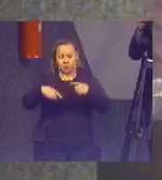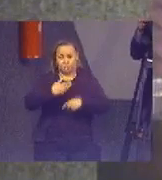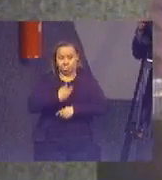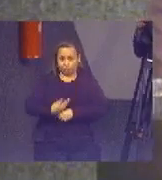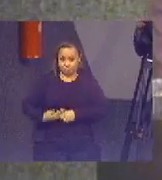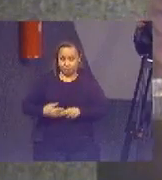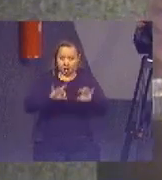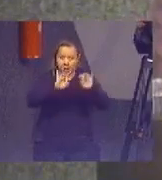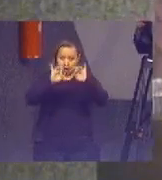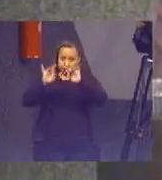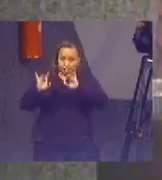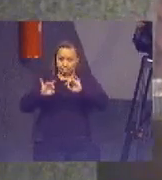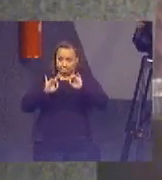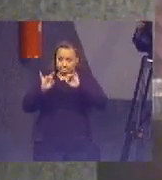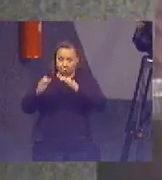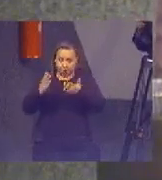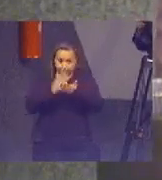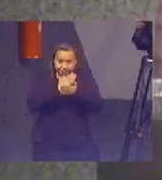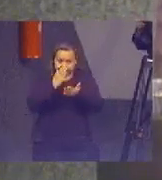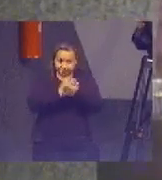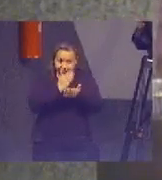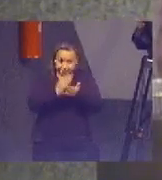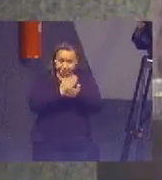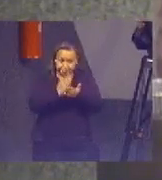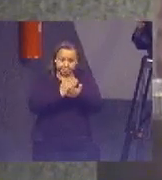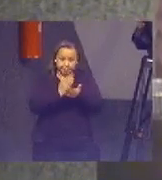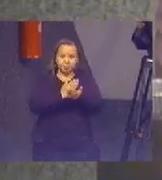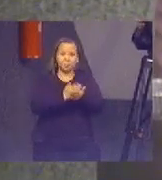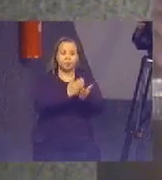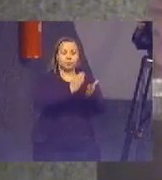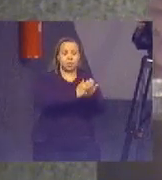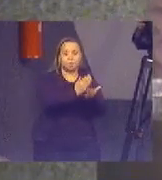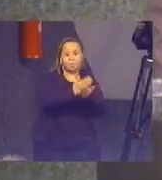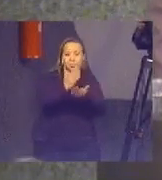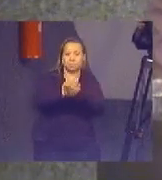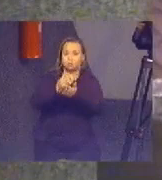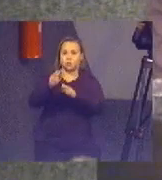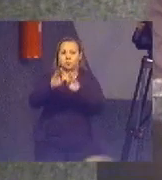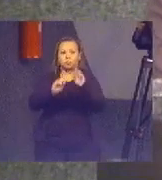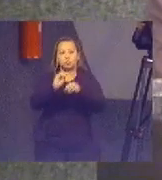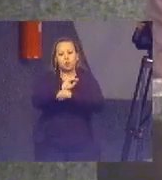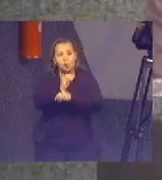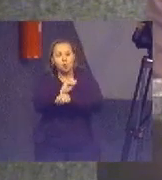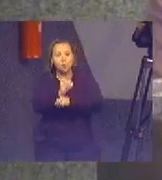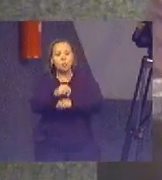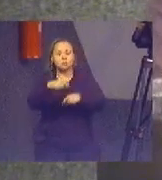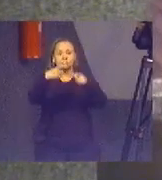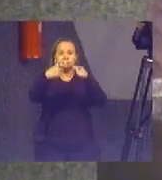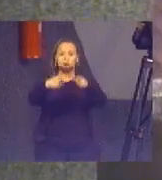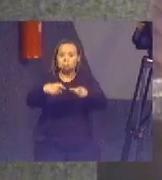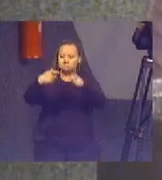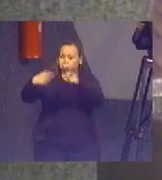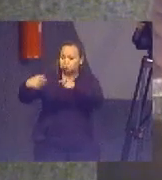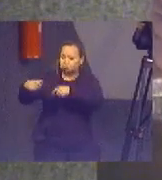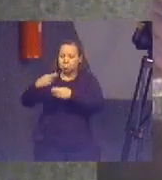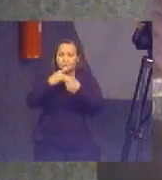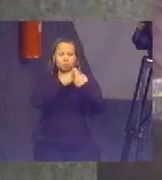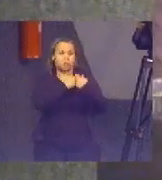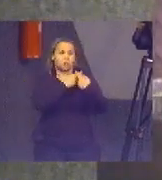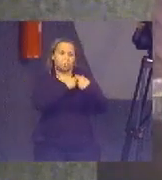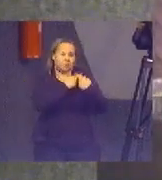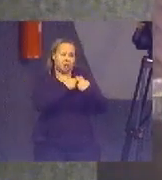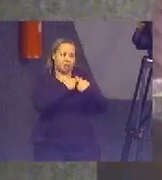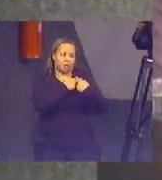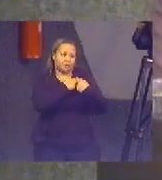do seu quadrado. E não há uma comunicação entre os diversos ministérios, entidades e órgãos da administração pública que